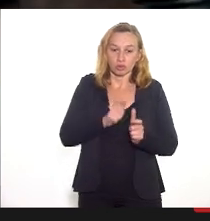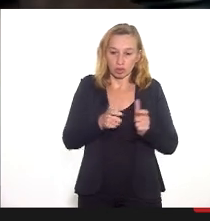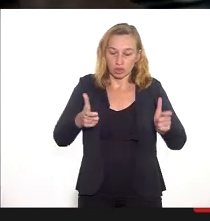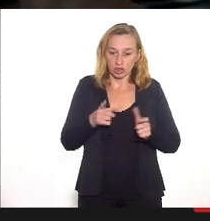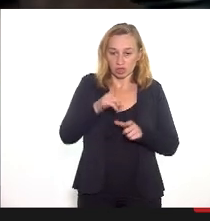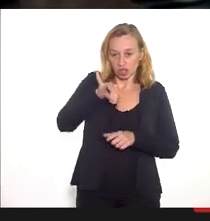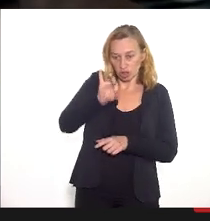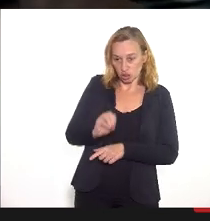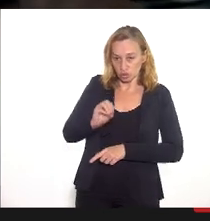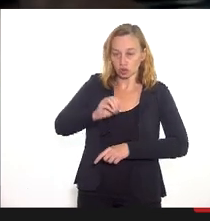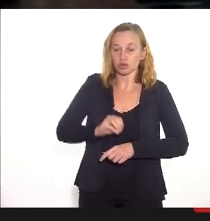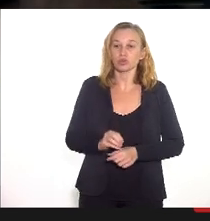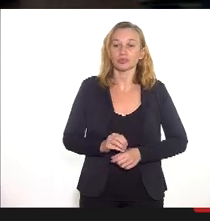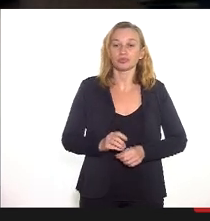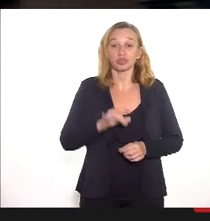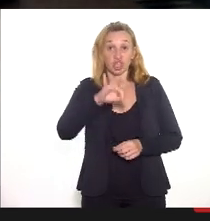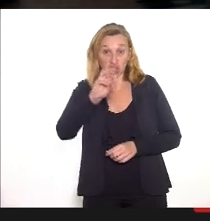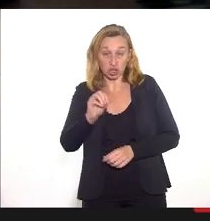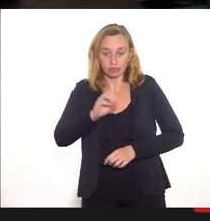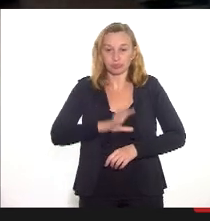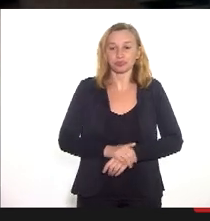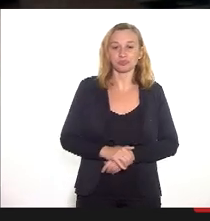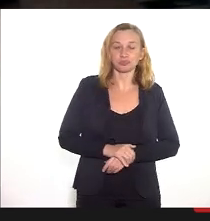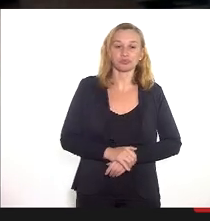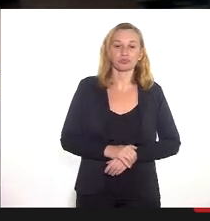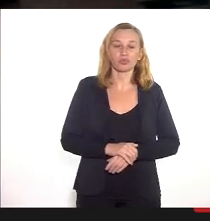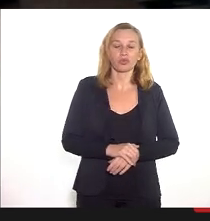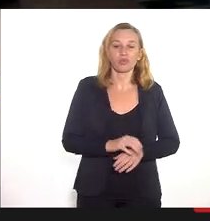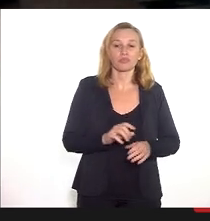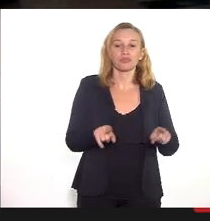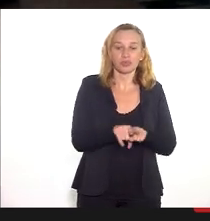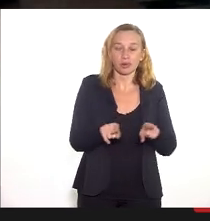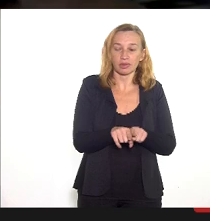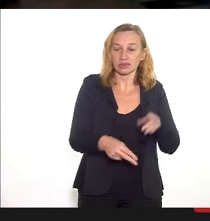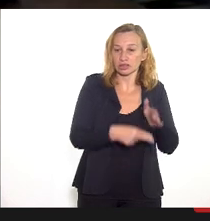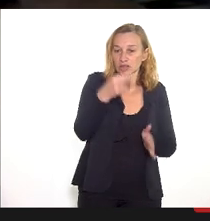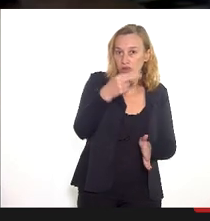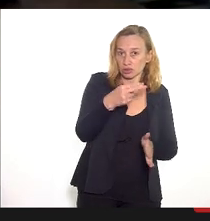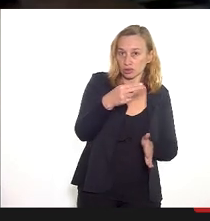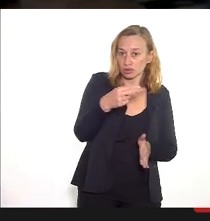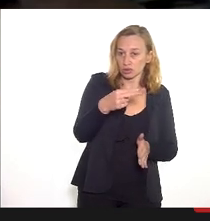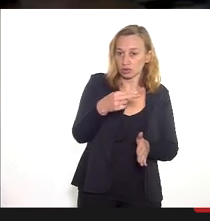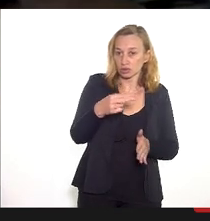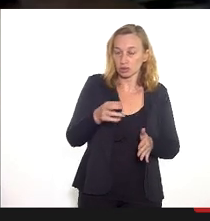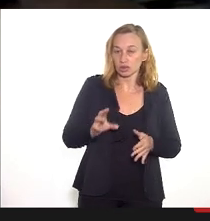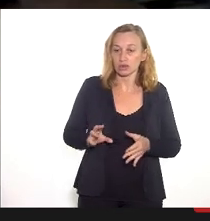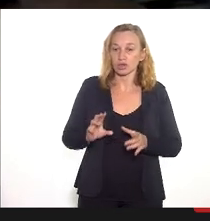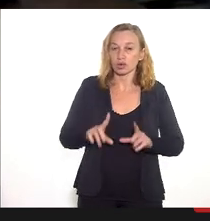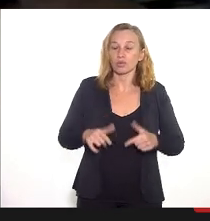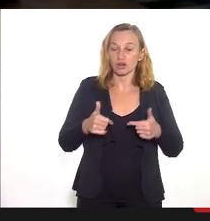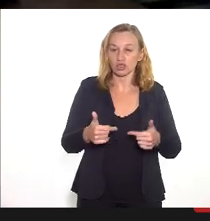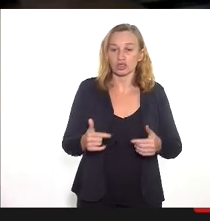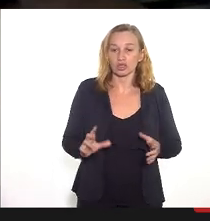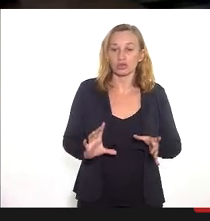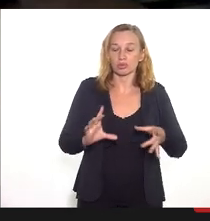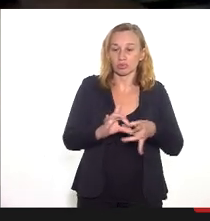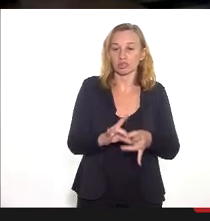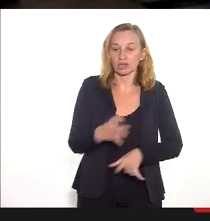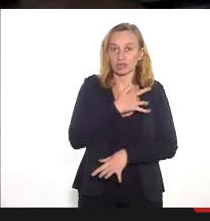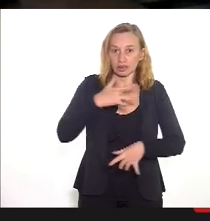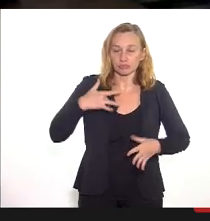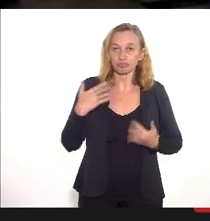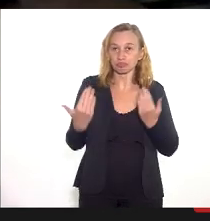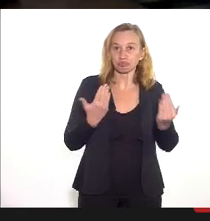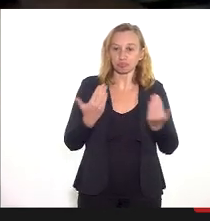dos procedimentos clínicos, dos procedimentos cirúrgicos e das ações complementares de atenção à saúde, quando